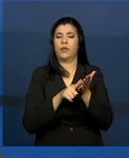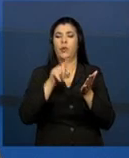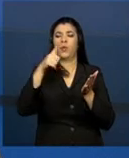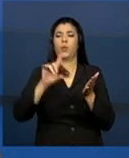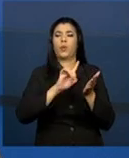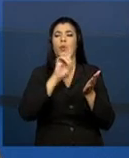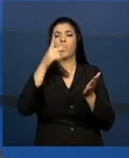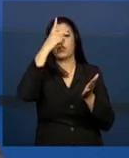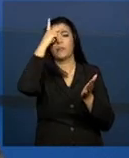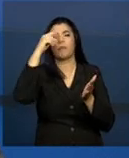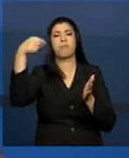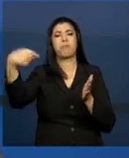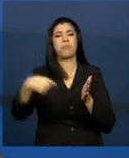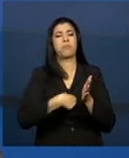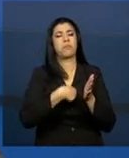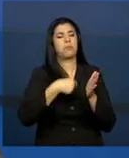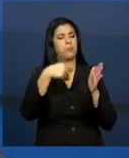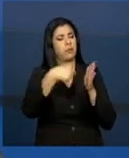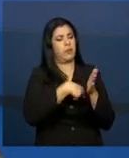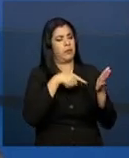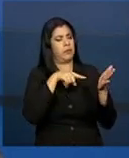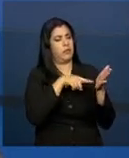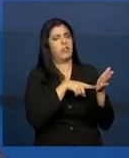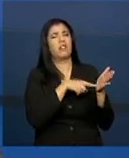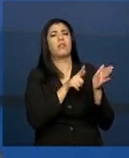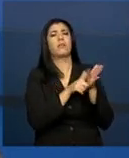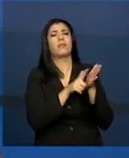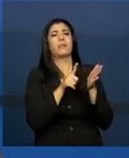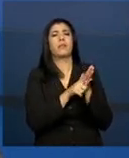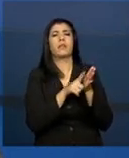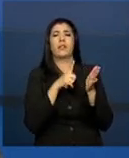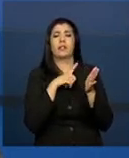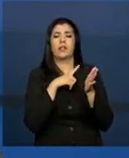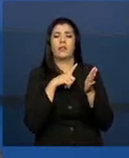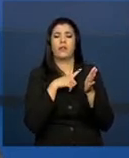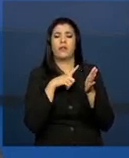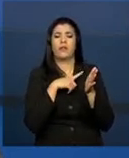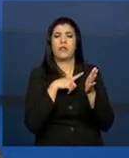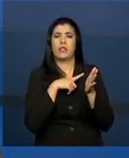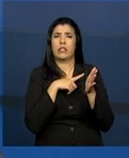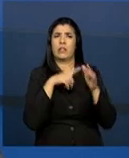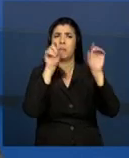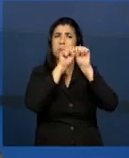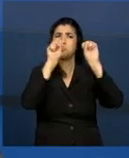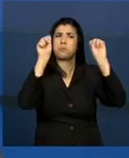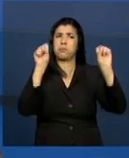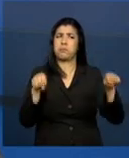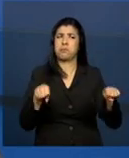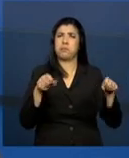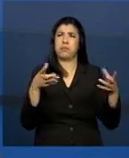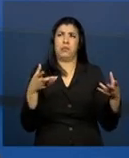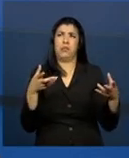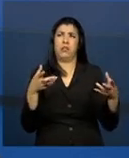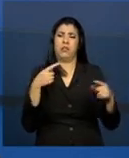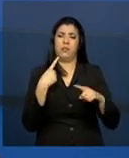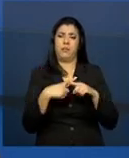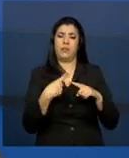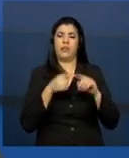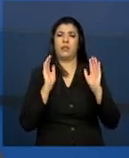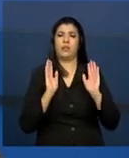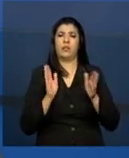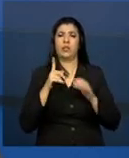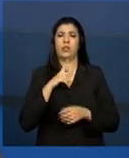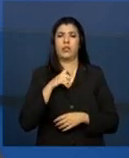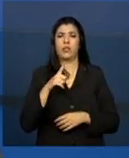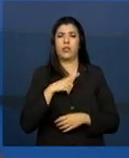perguntavam, mas vai ter um prontuário eletrônico? Afinal de contas, nós estamos já